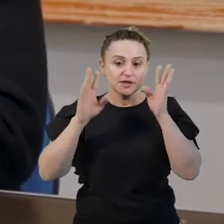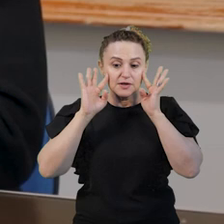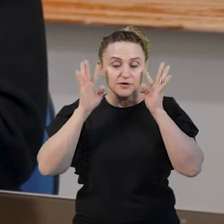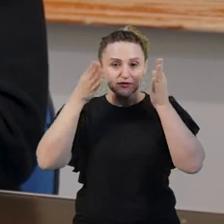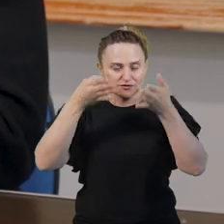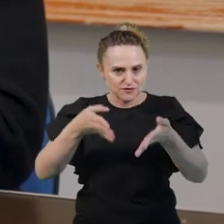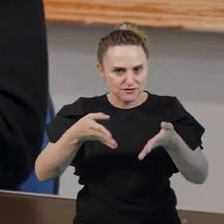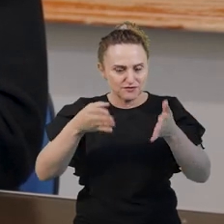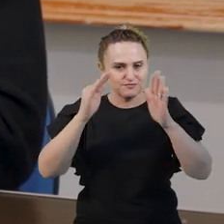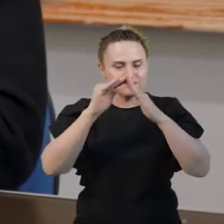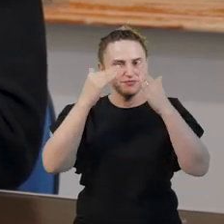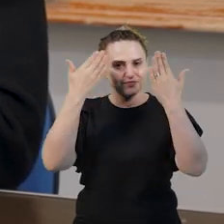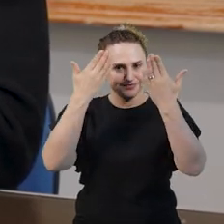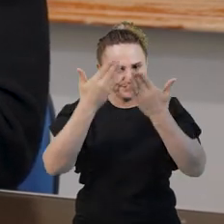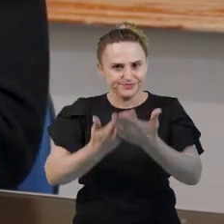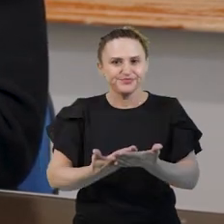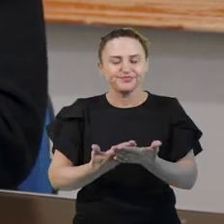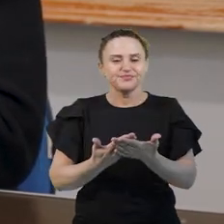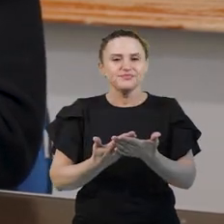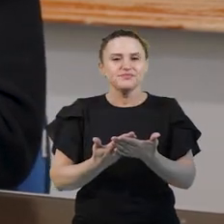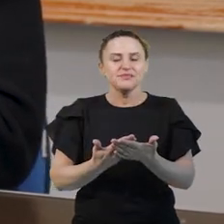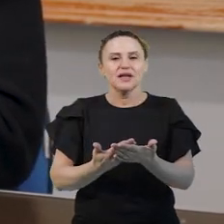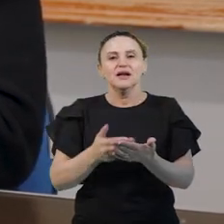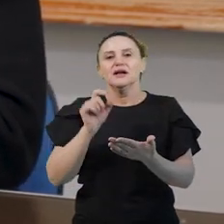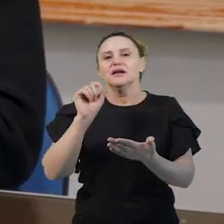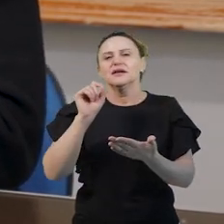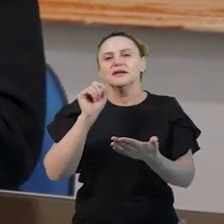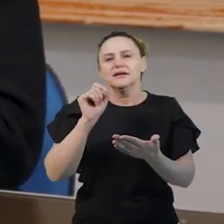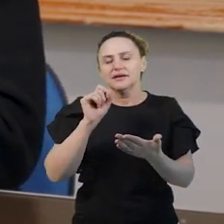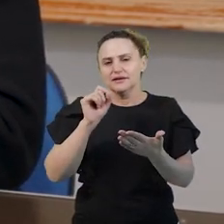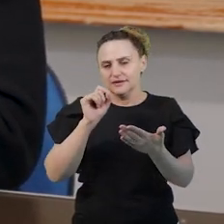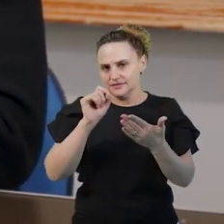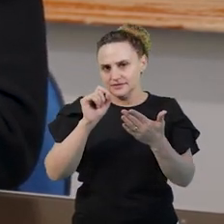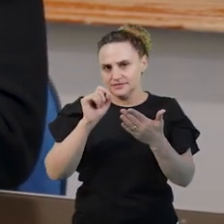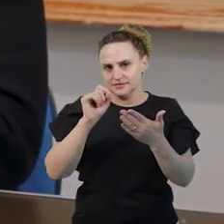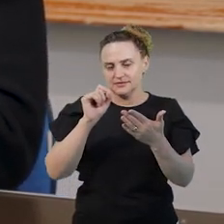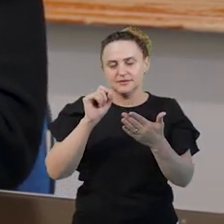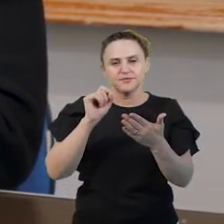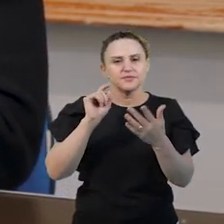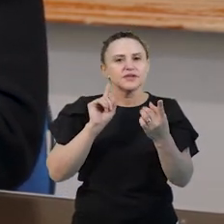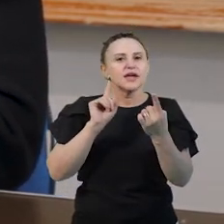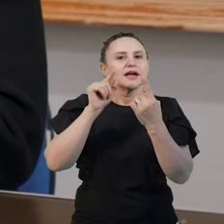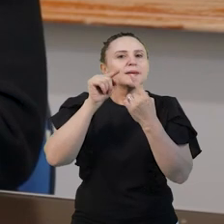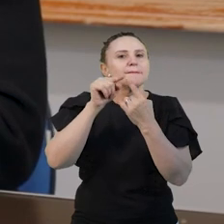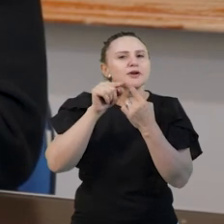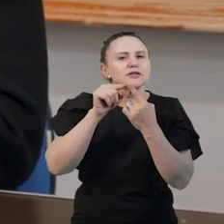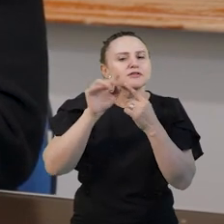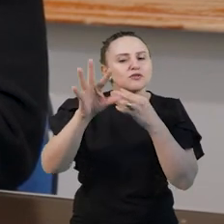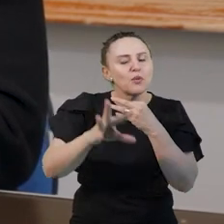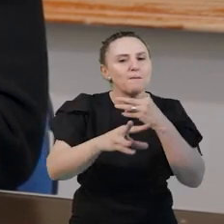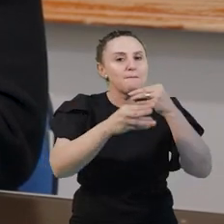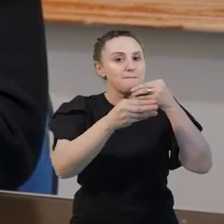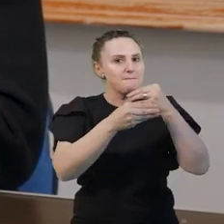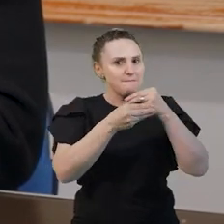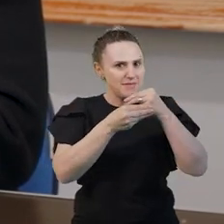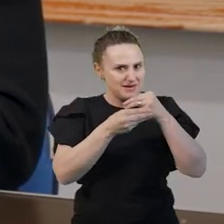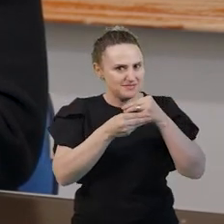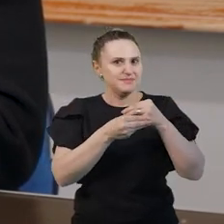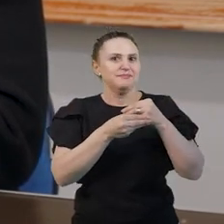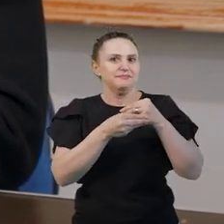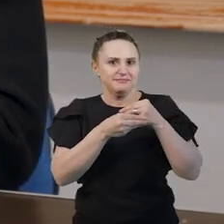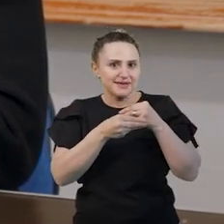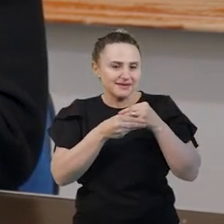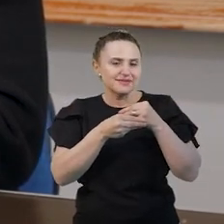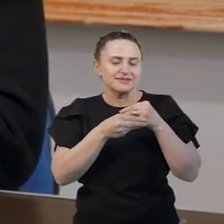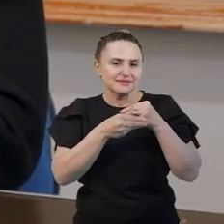Tratando a leitura e escrita, então, como processos complementares, sendo que isto pode ser incluído na rotina escolar,